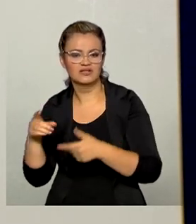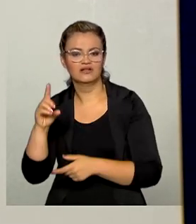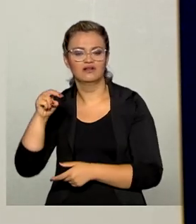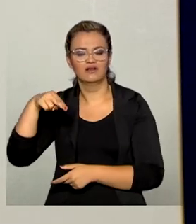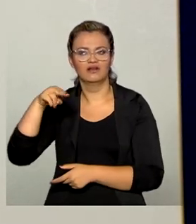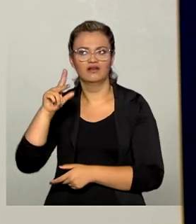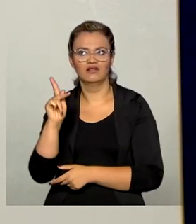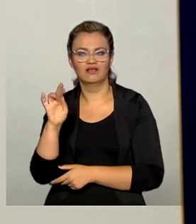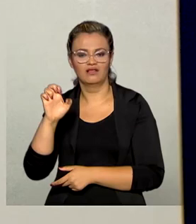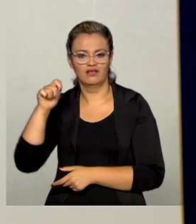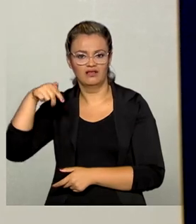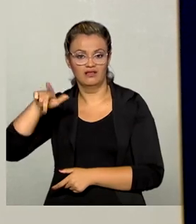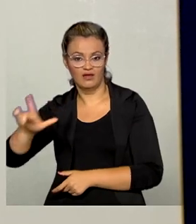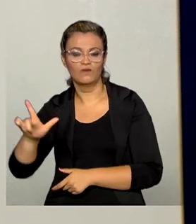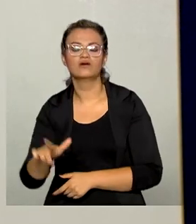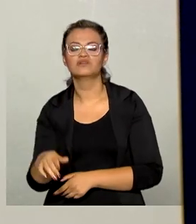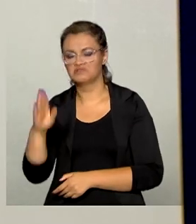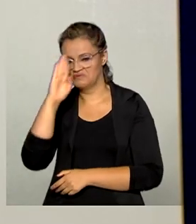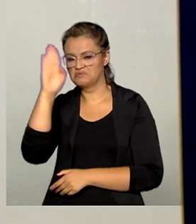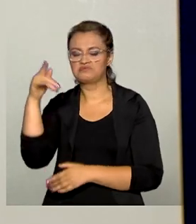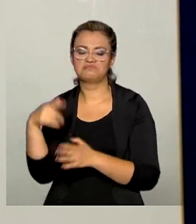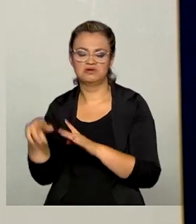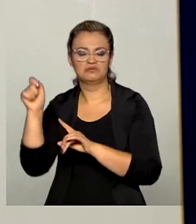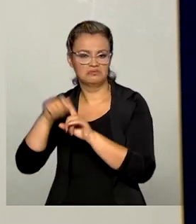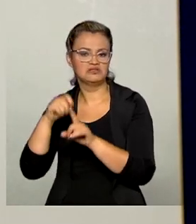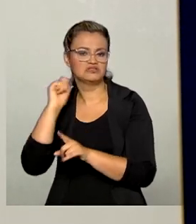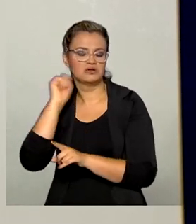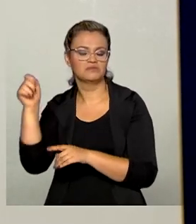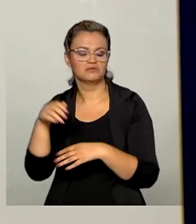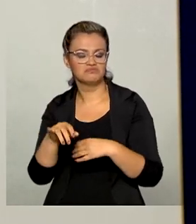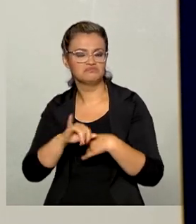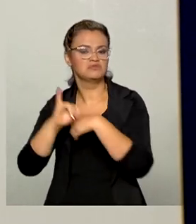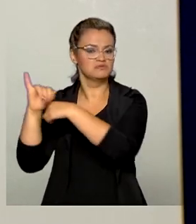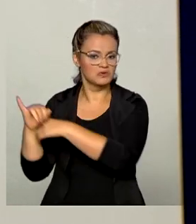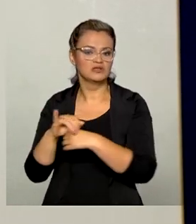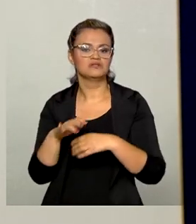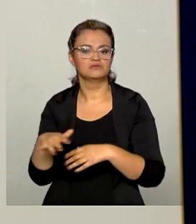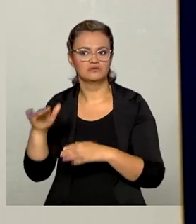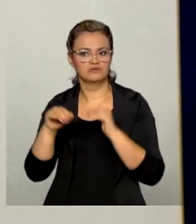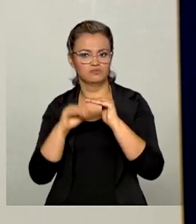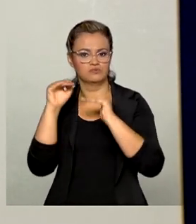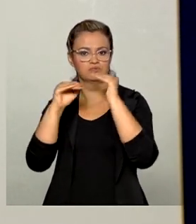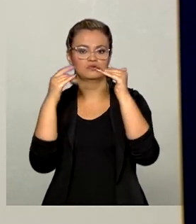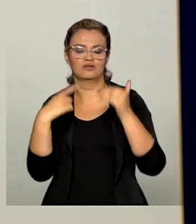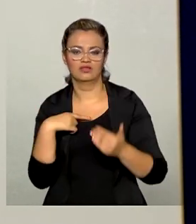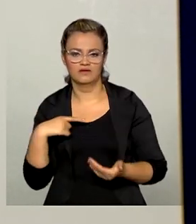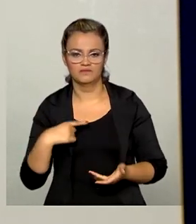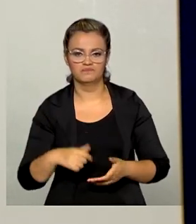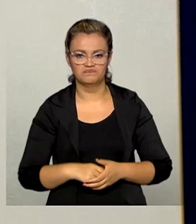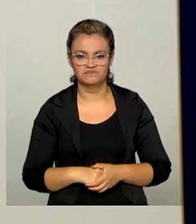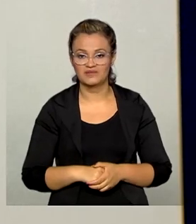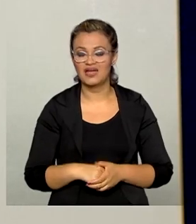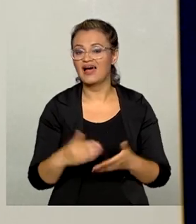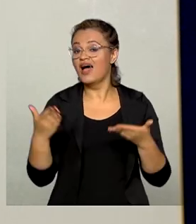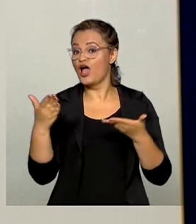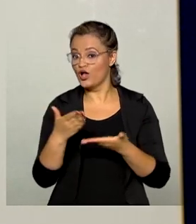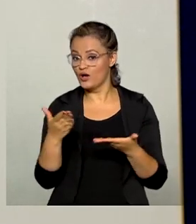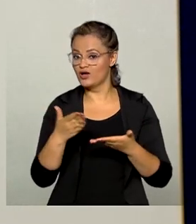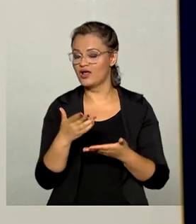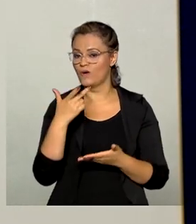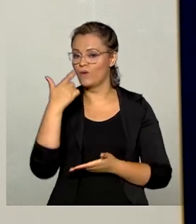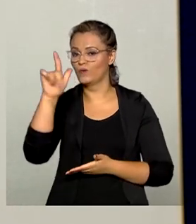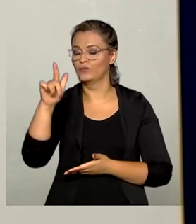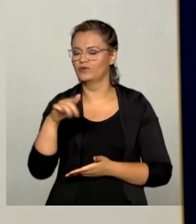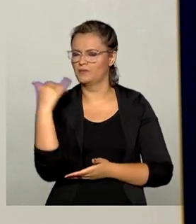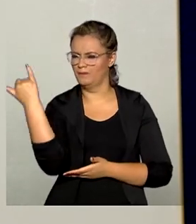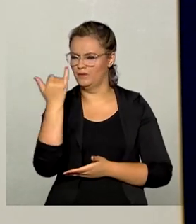também que foi a grande vedete desse mês de abril, com exportações também em pleno crescimento. Vamos falar agora sobre um outro